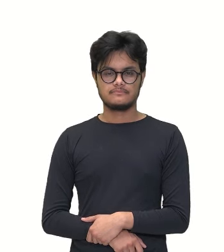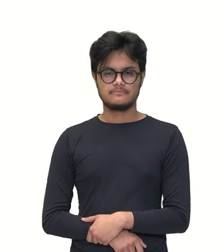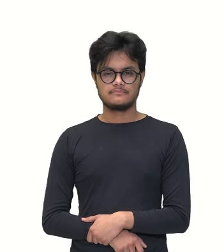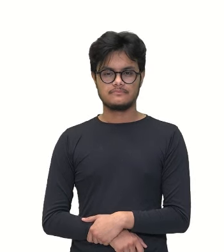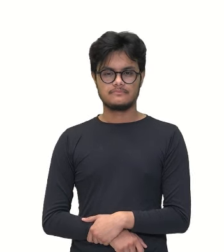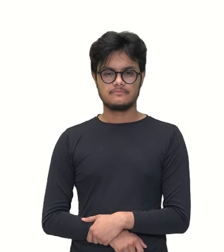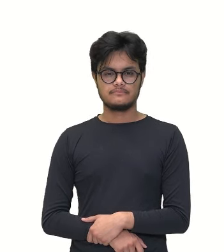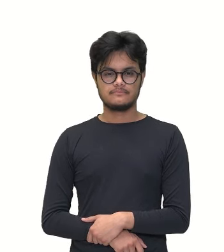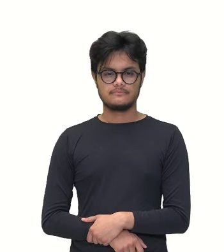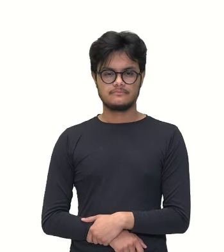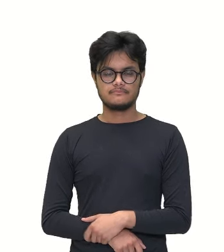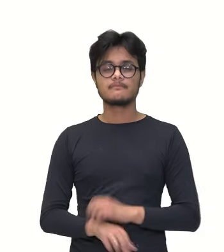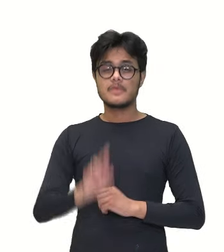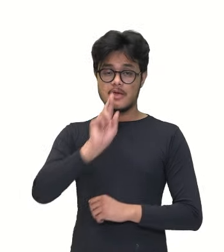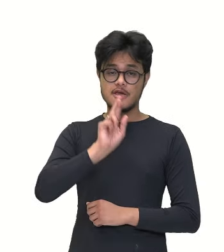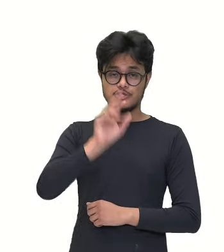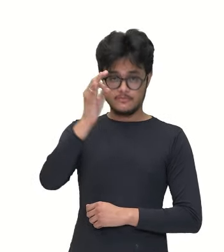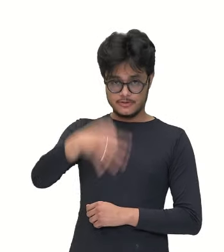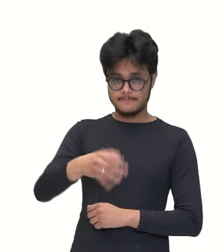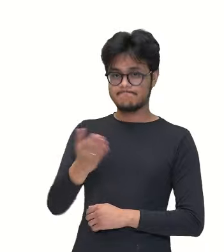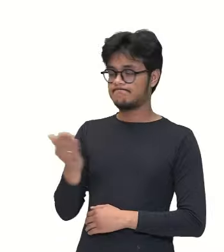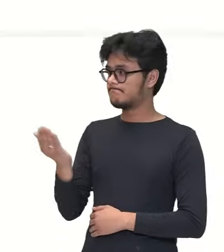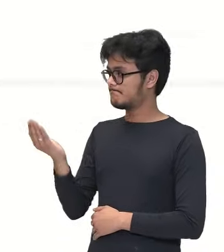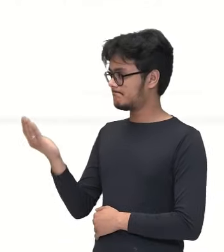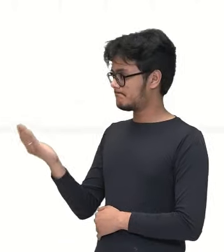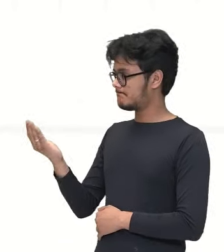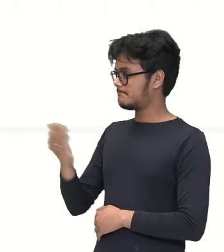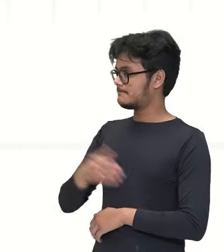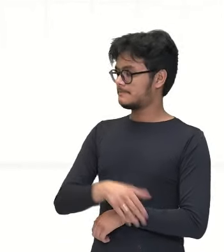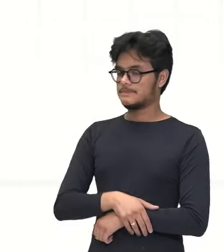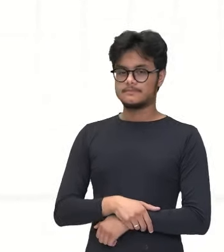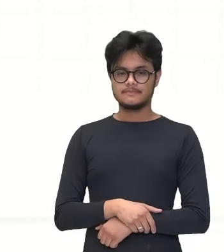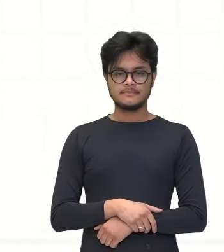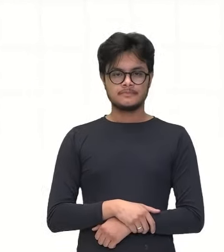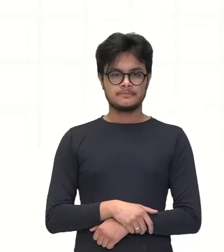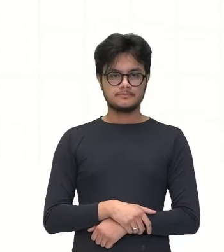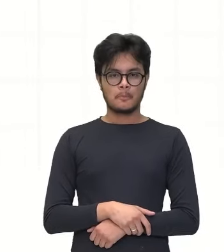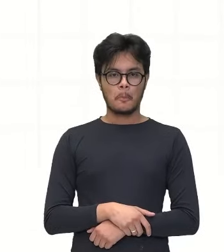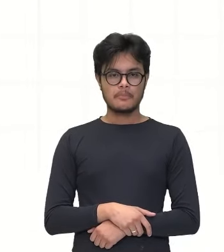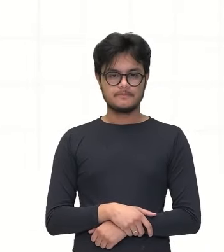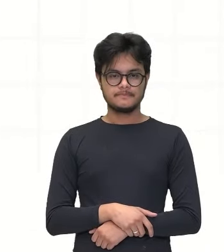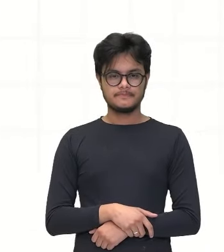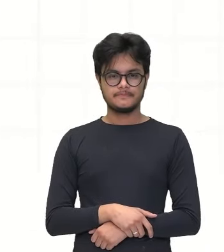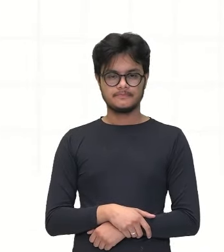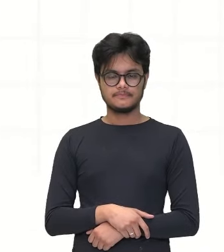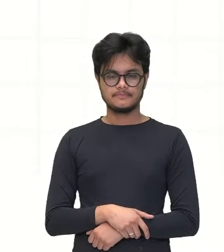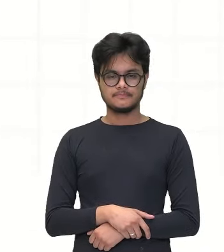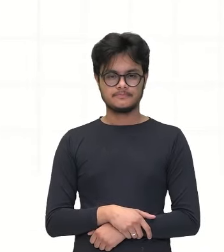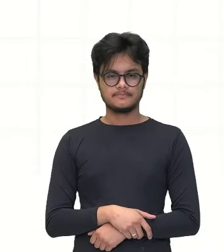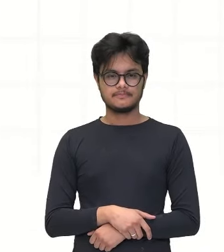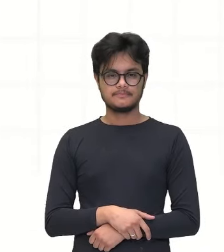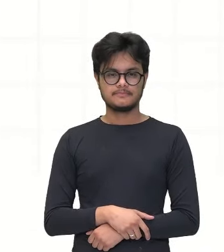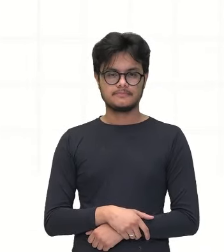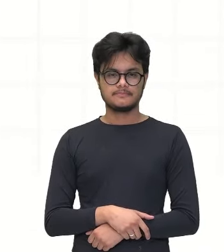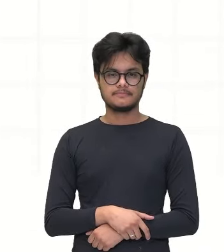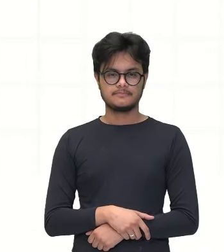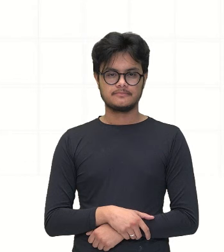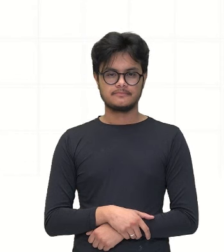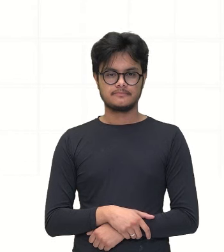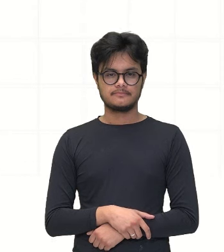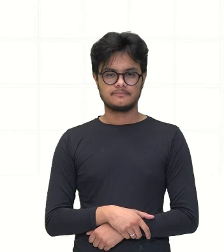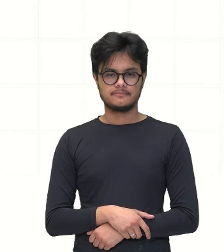6.075 tijolos, certo? Então, aí, resposta da